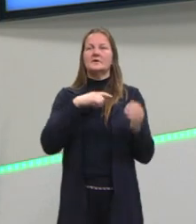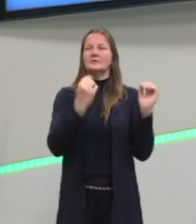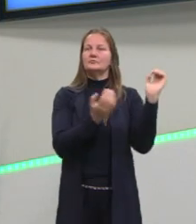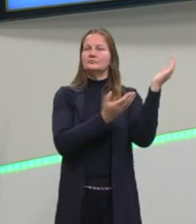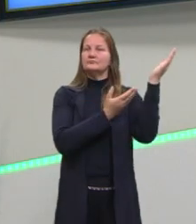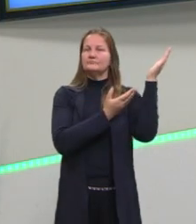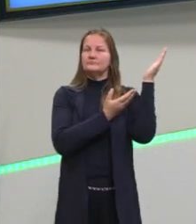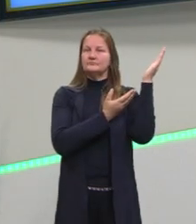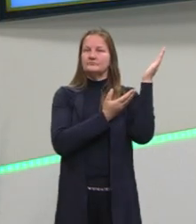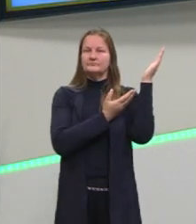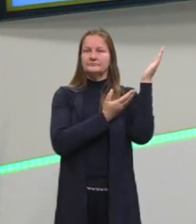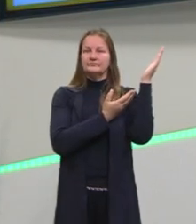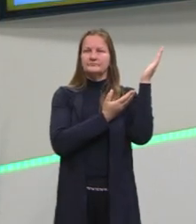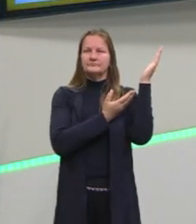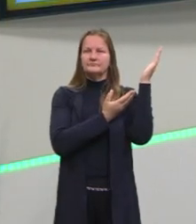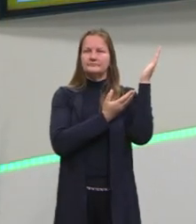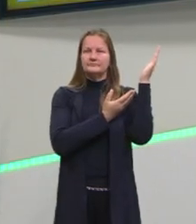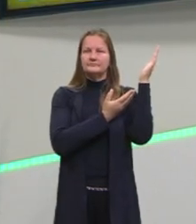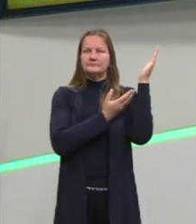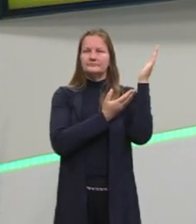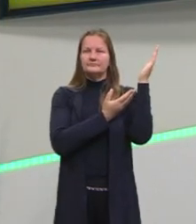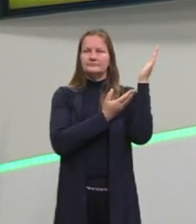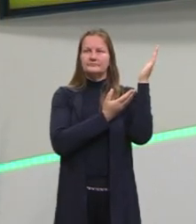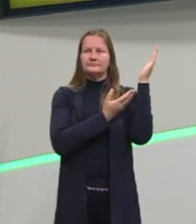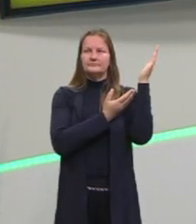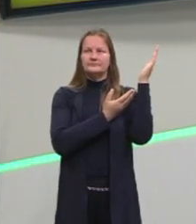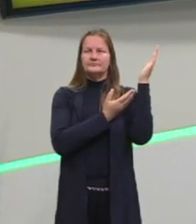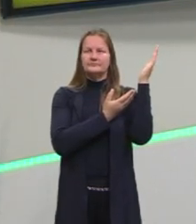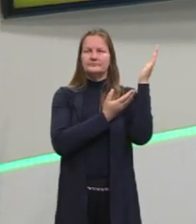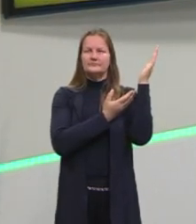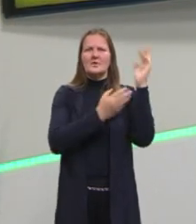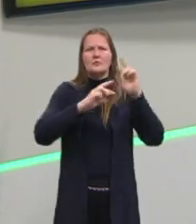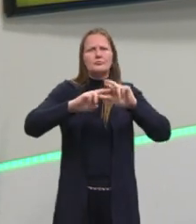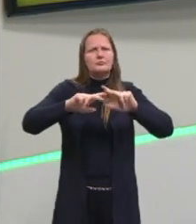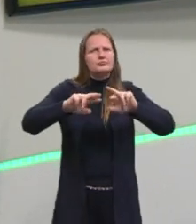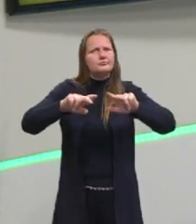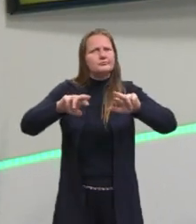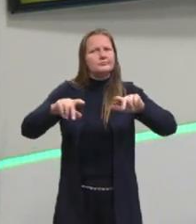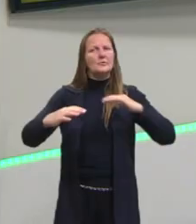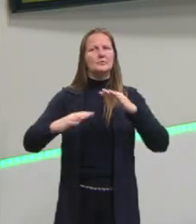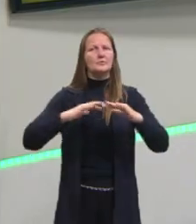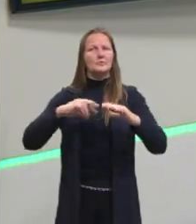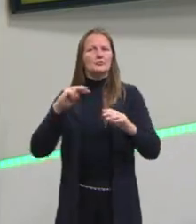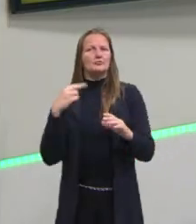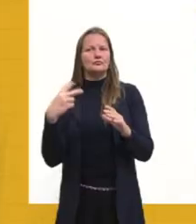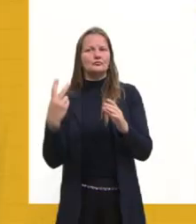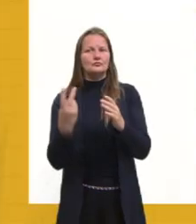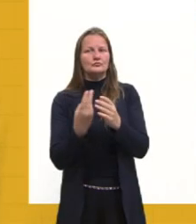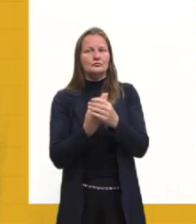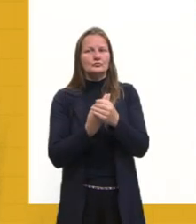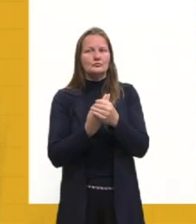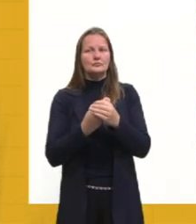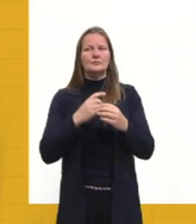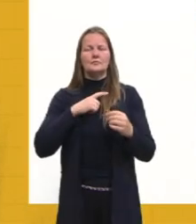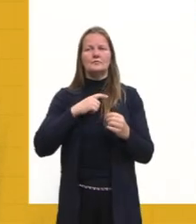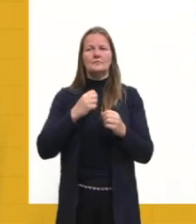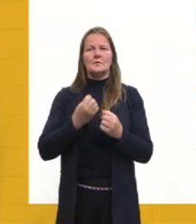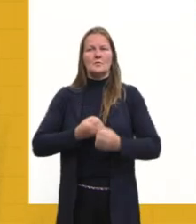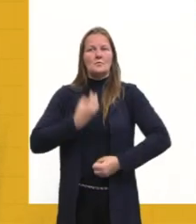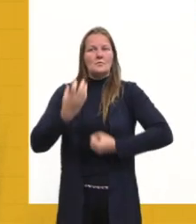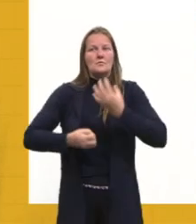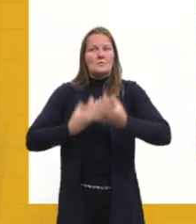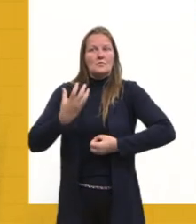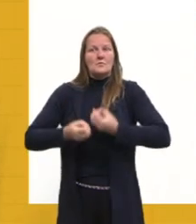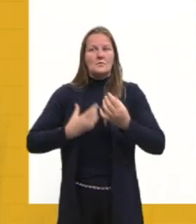neste slide, retratando aqui vários movimentos de vanguarda. Nós temos o impressionismo, temos